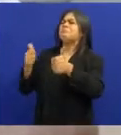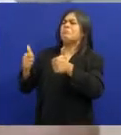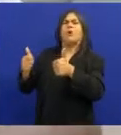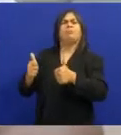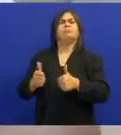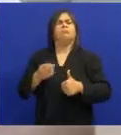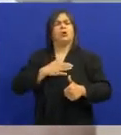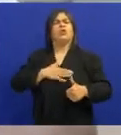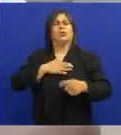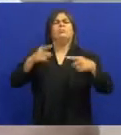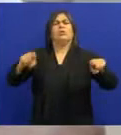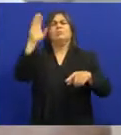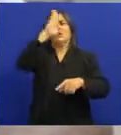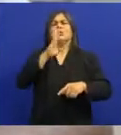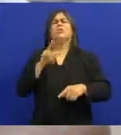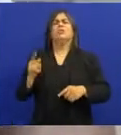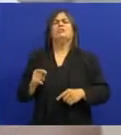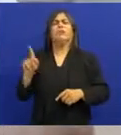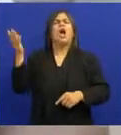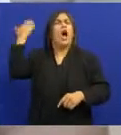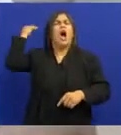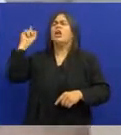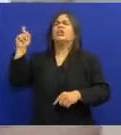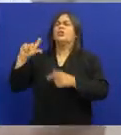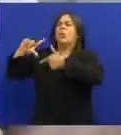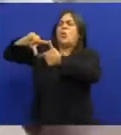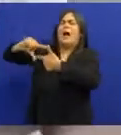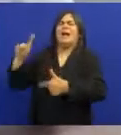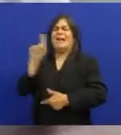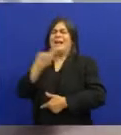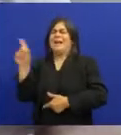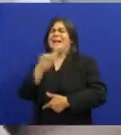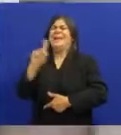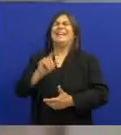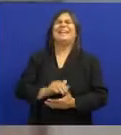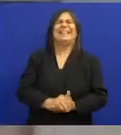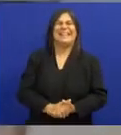cabeludos Olha Ele faz música brasileira Não sou um Jovem Guarda não